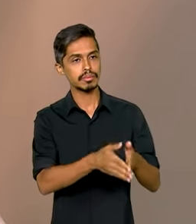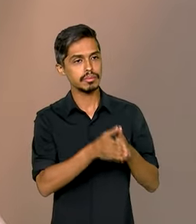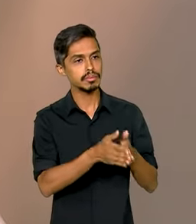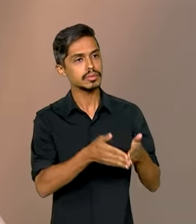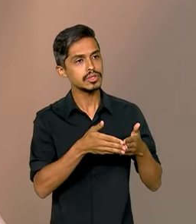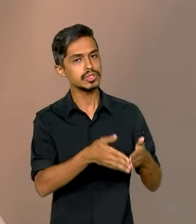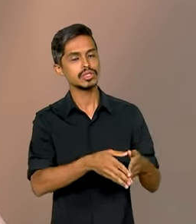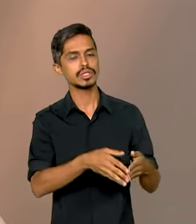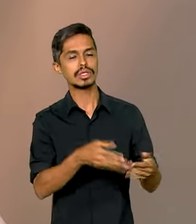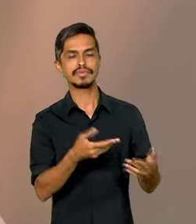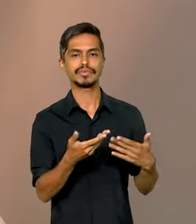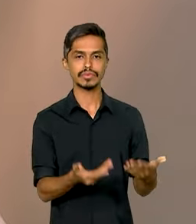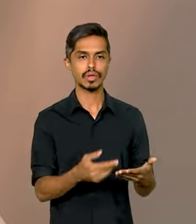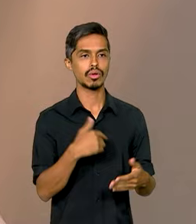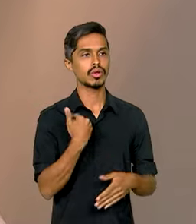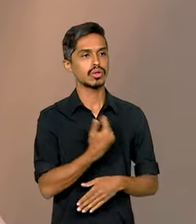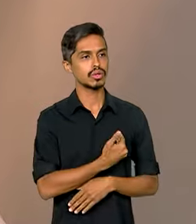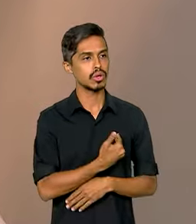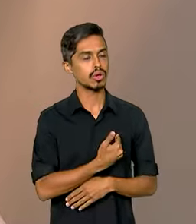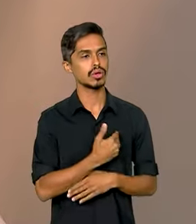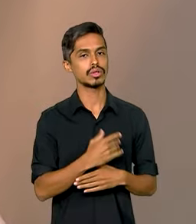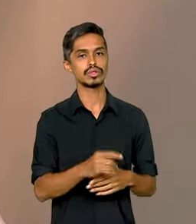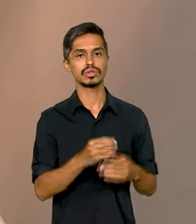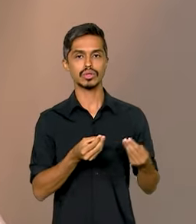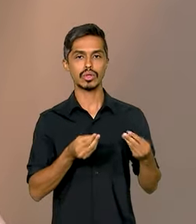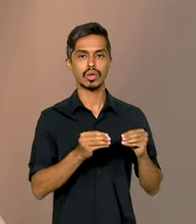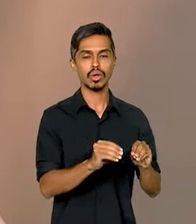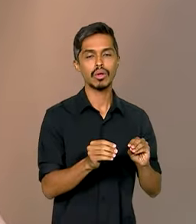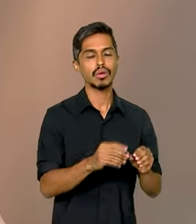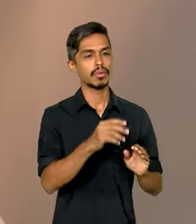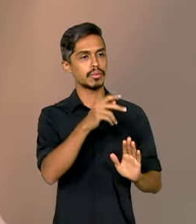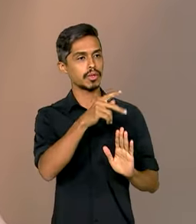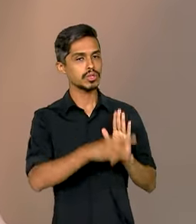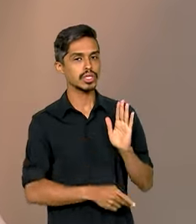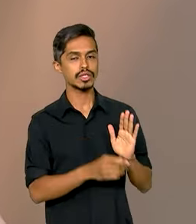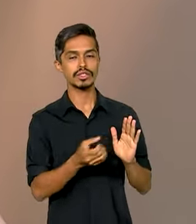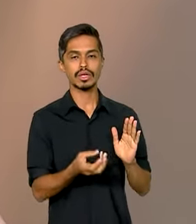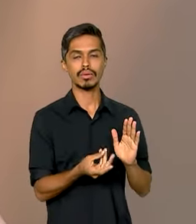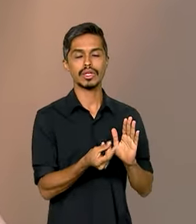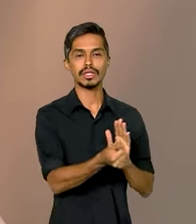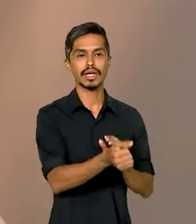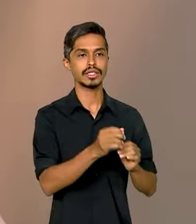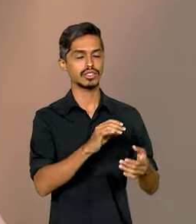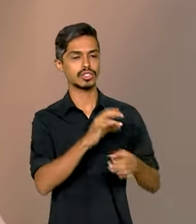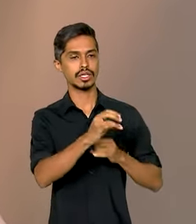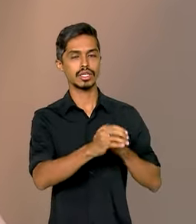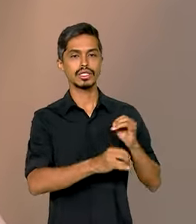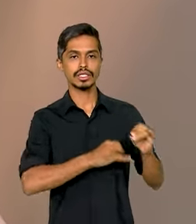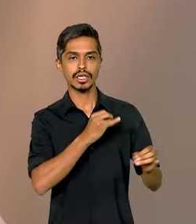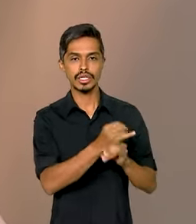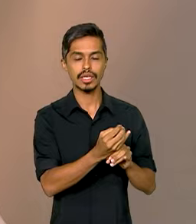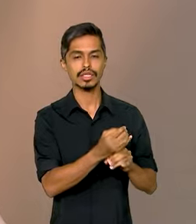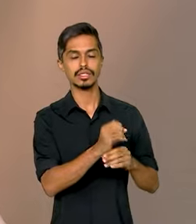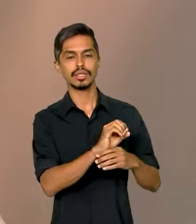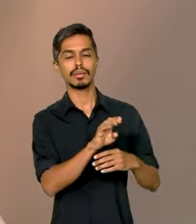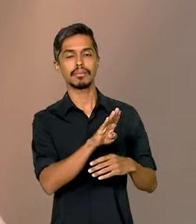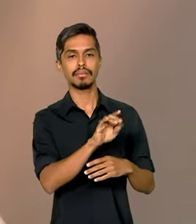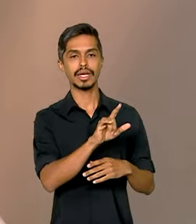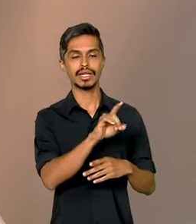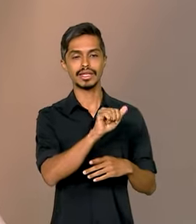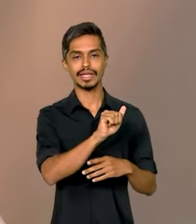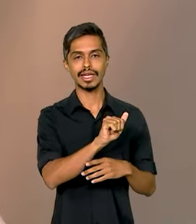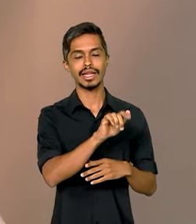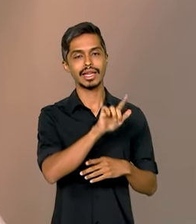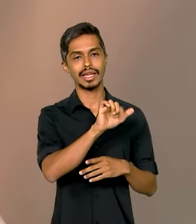instituímos um novo programa, que é justamente o Programa da Qualidade da Banda Larga Móvel. E através